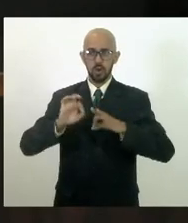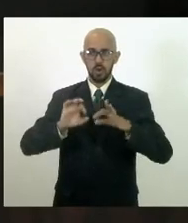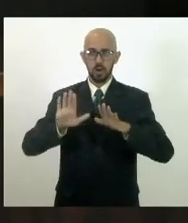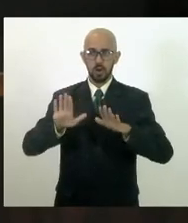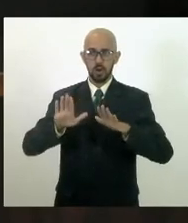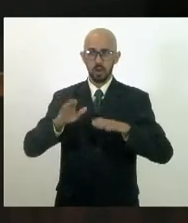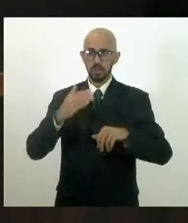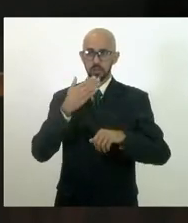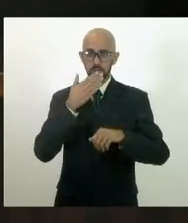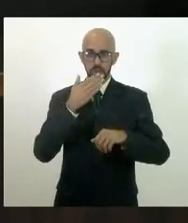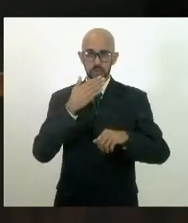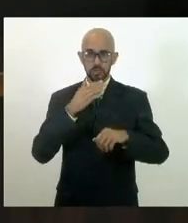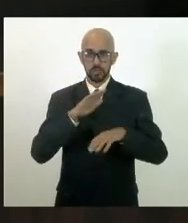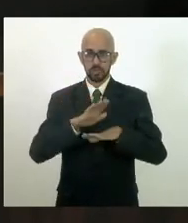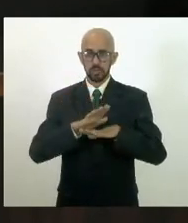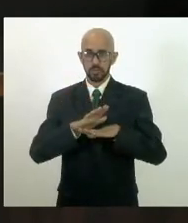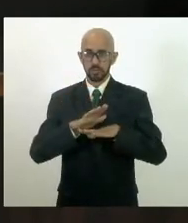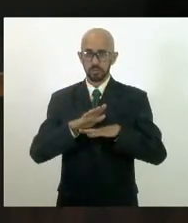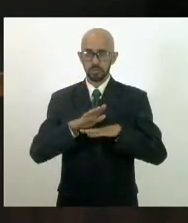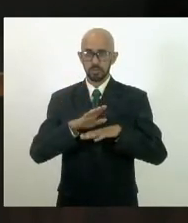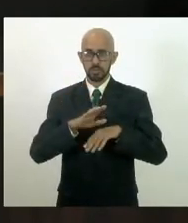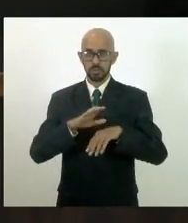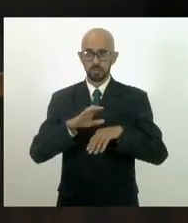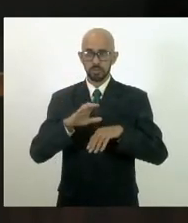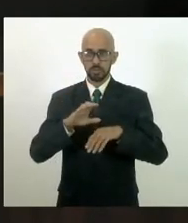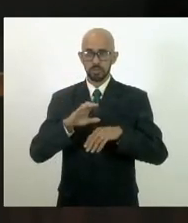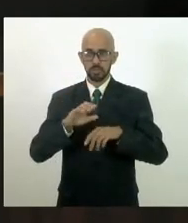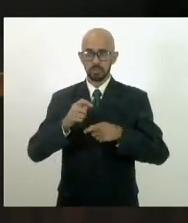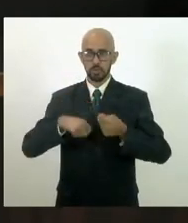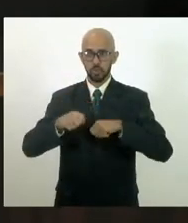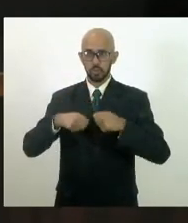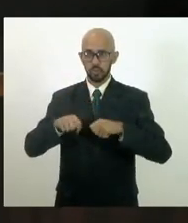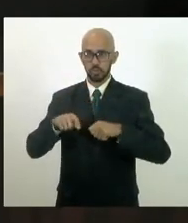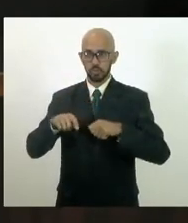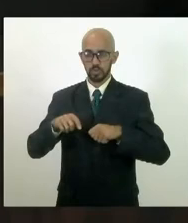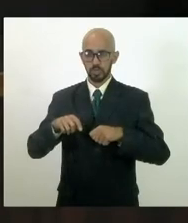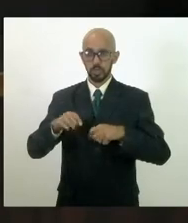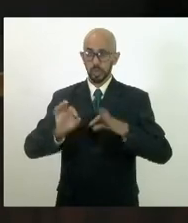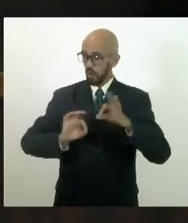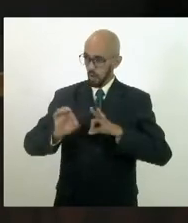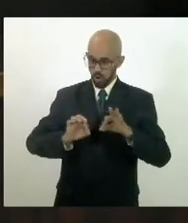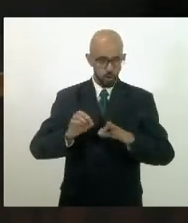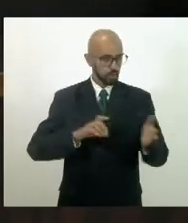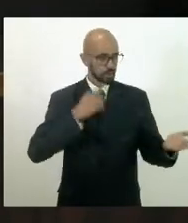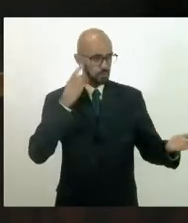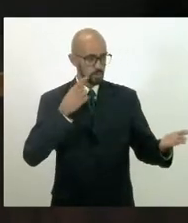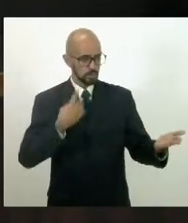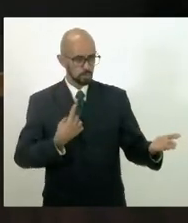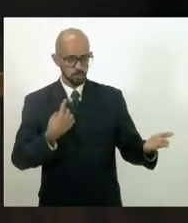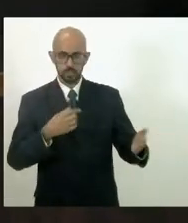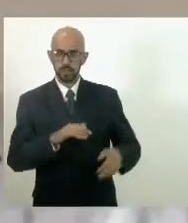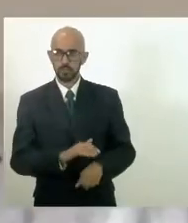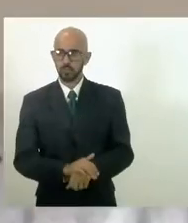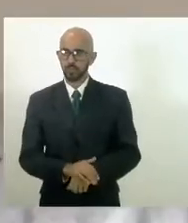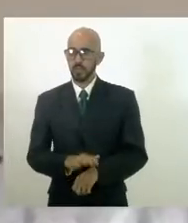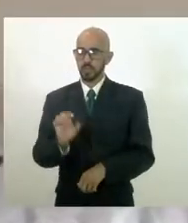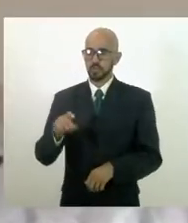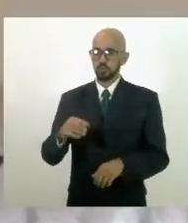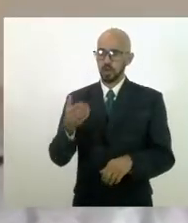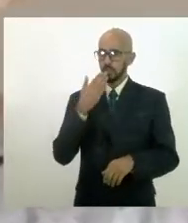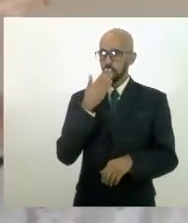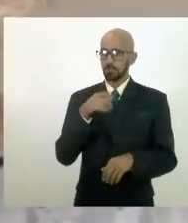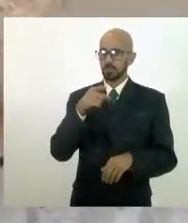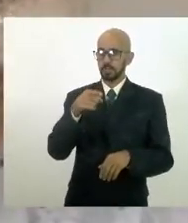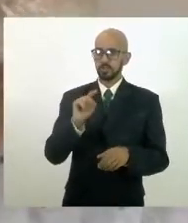Questão de ordem. E controle. Questão de ordem, deputada Dani Monteiro. É só para pedir, para incluir